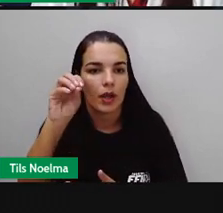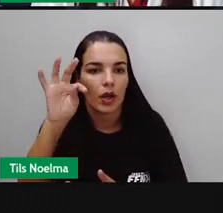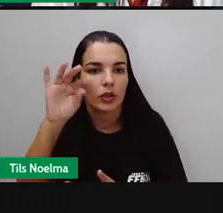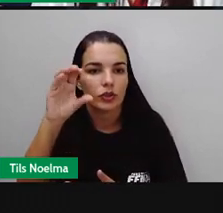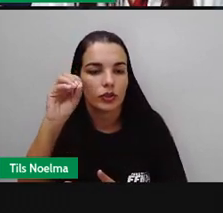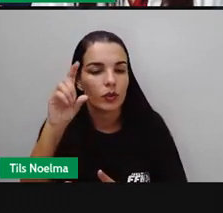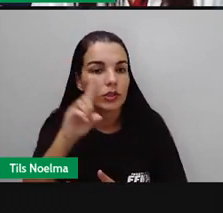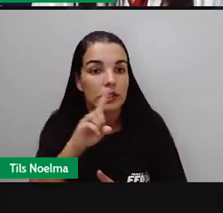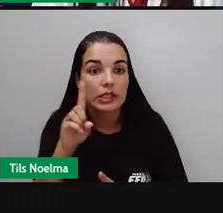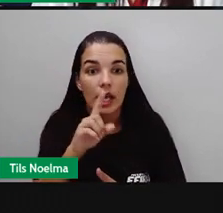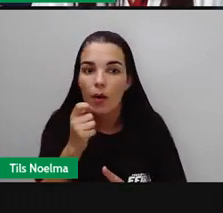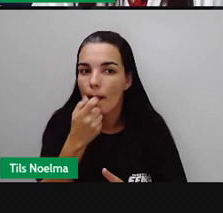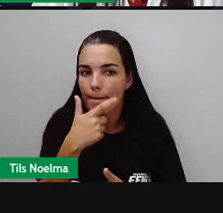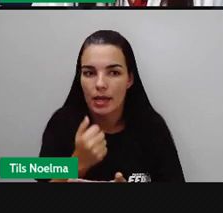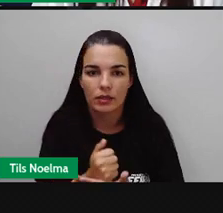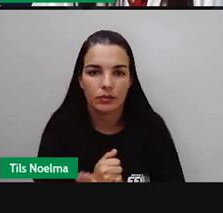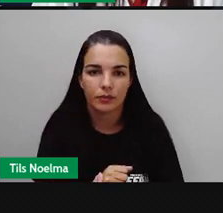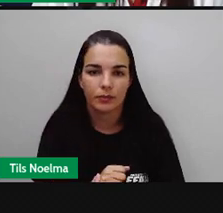bactérias.